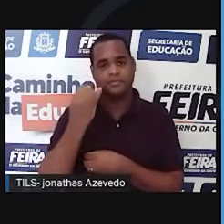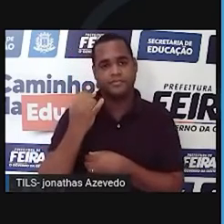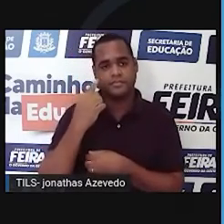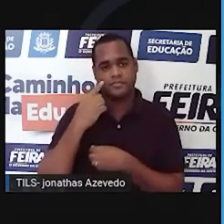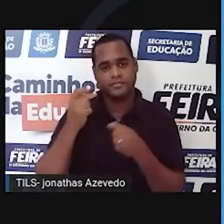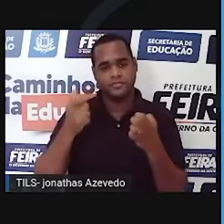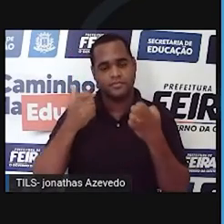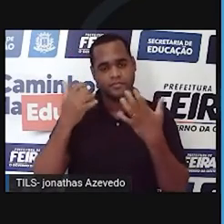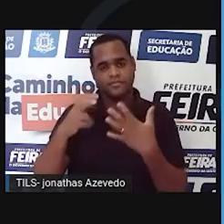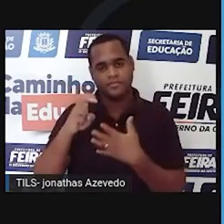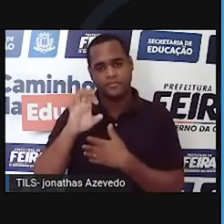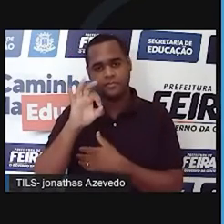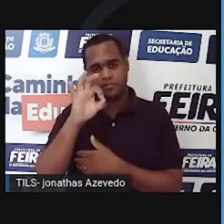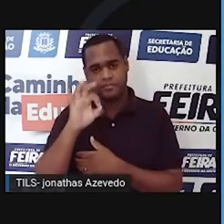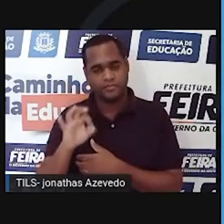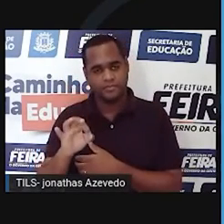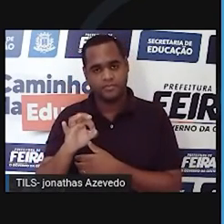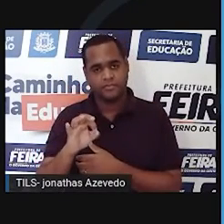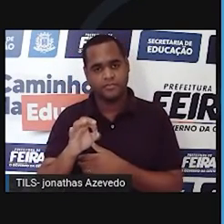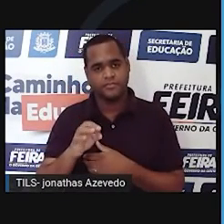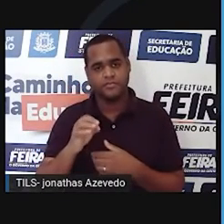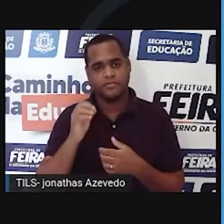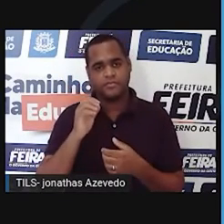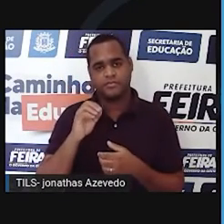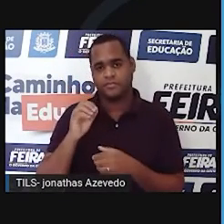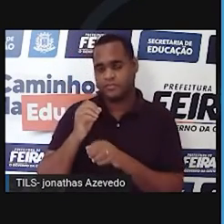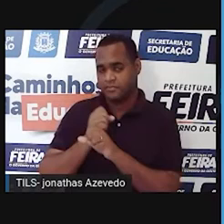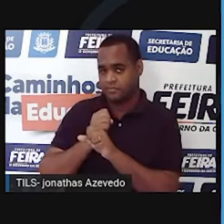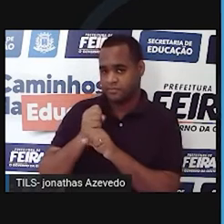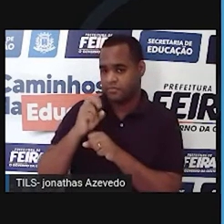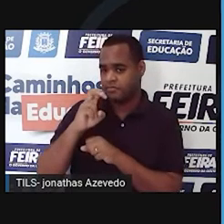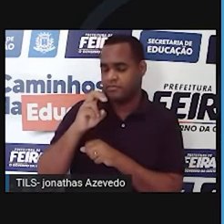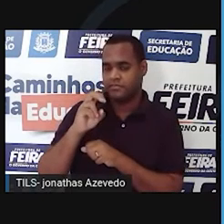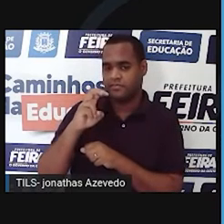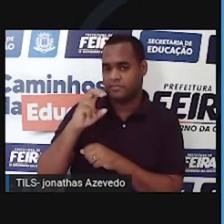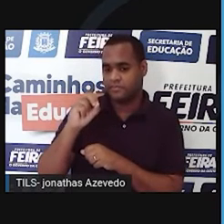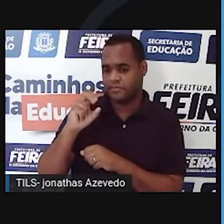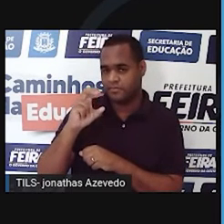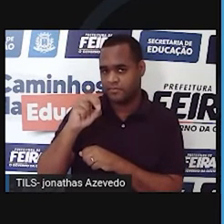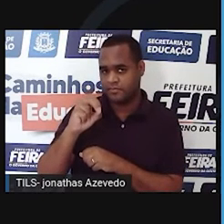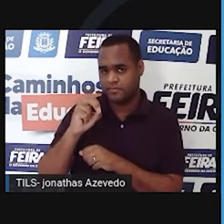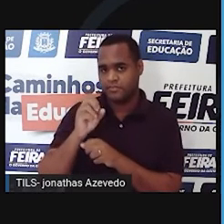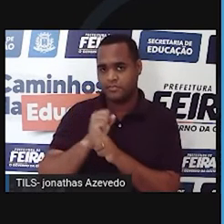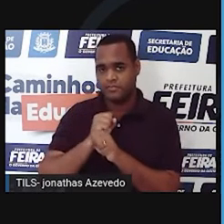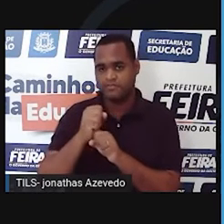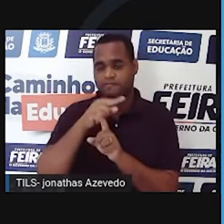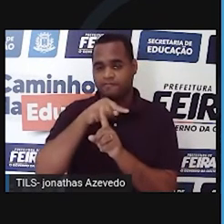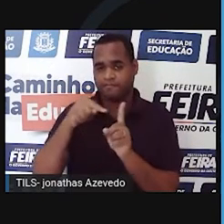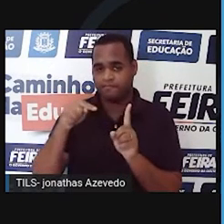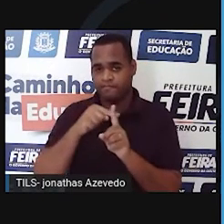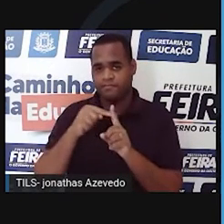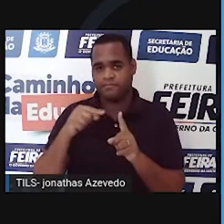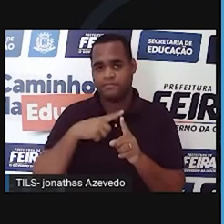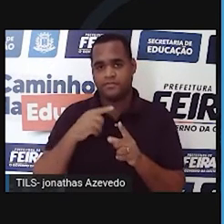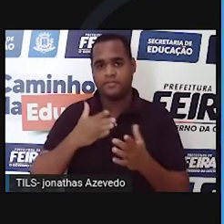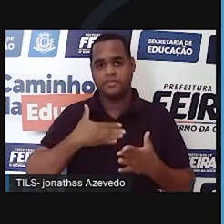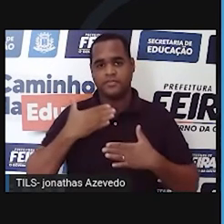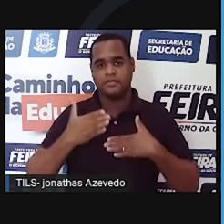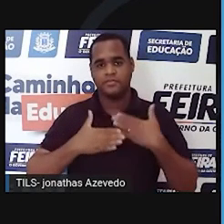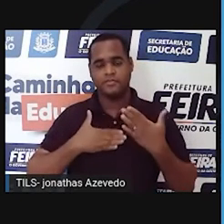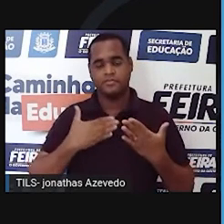de 50%. Em cinco décadas, nós perdemos metade do cerrado que existia. Então, é assustador